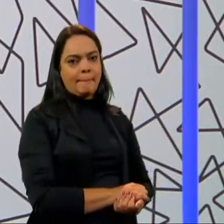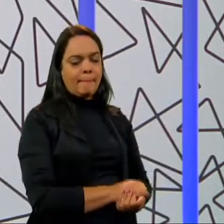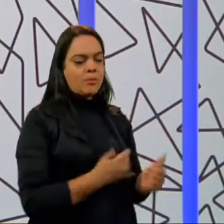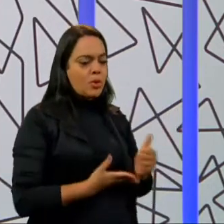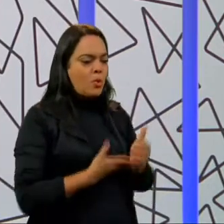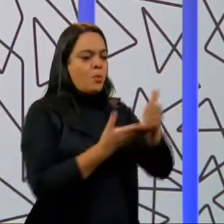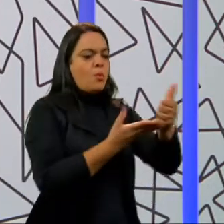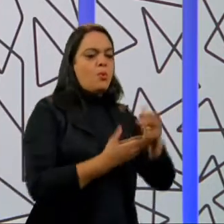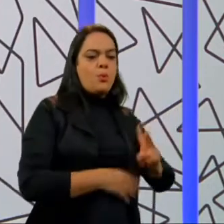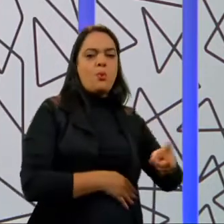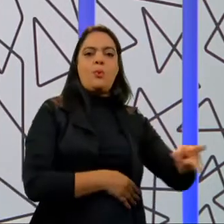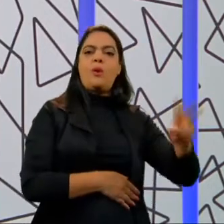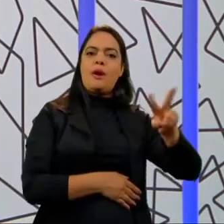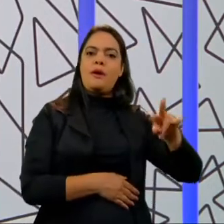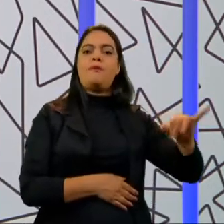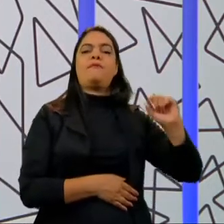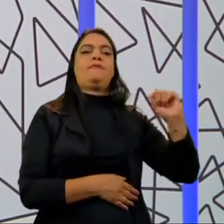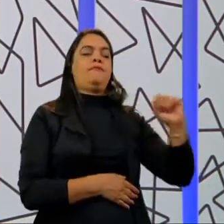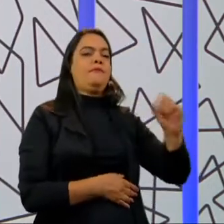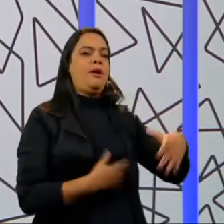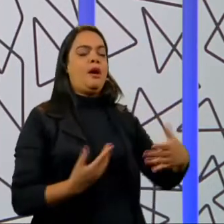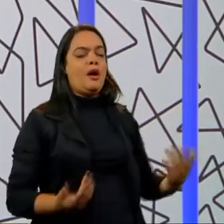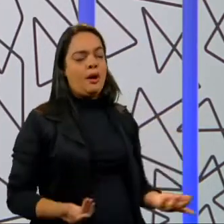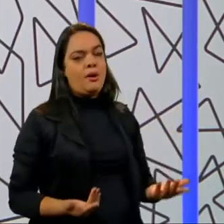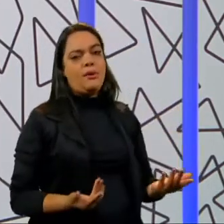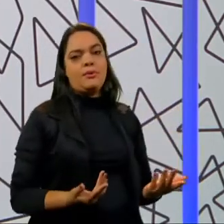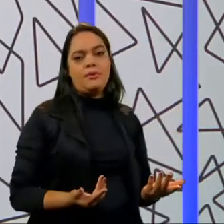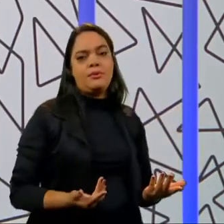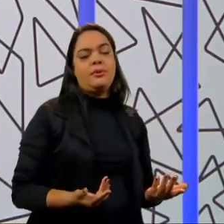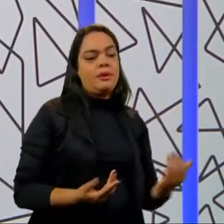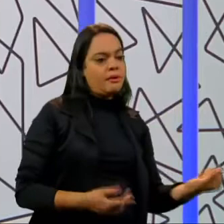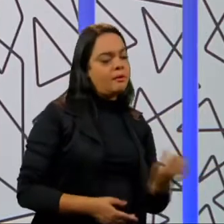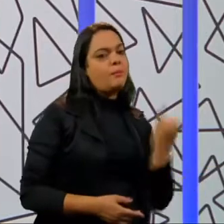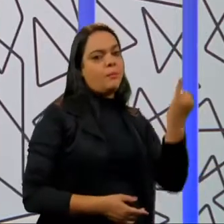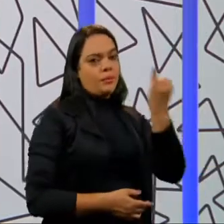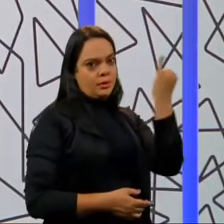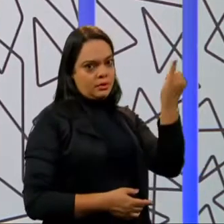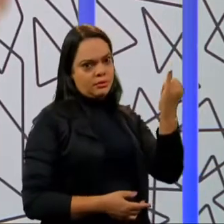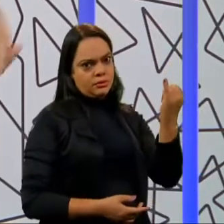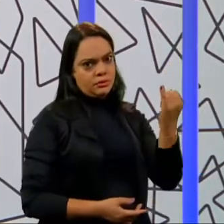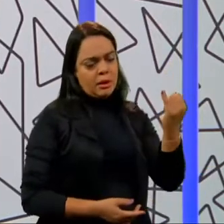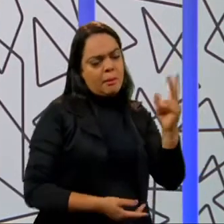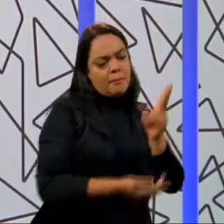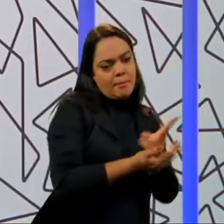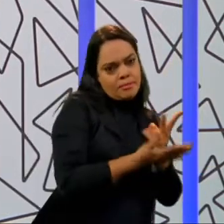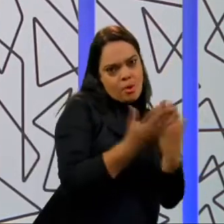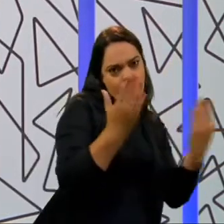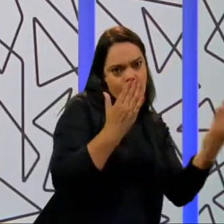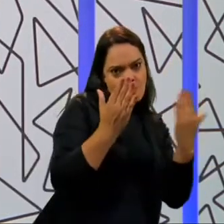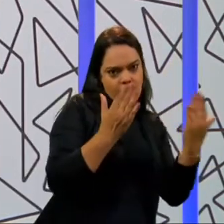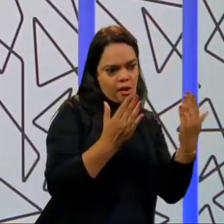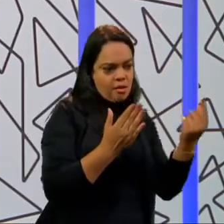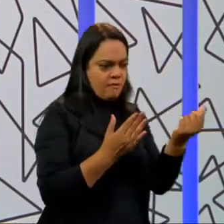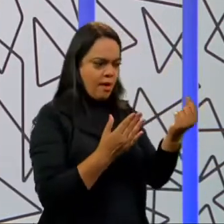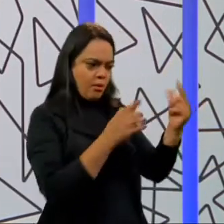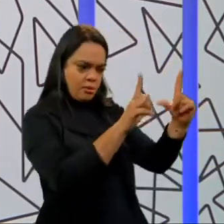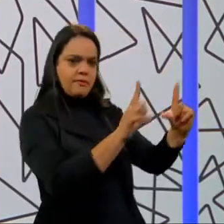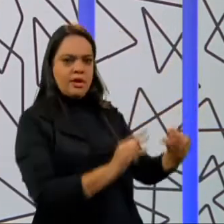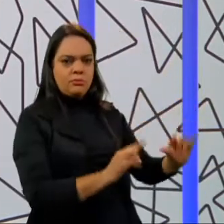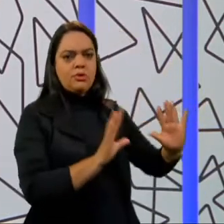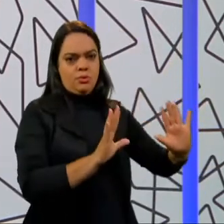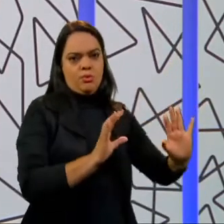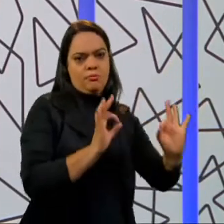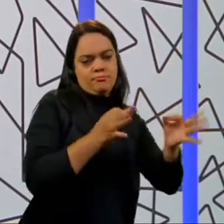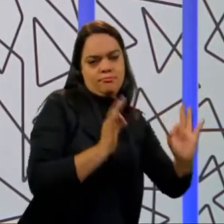auxílio vai ser substancial nesse sentido, apesar dessa redução significativa que nós tivemos comparada ao início do ano passado. e,